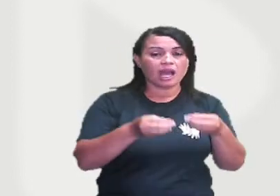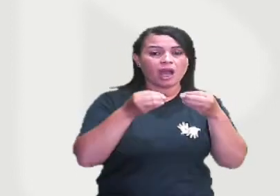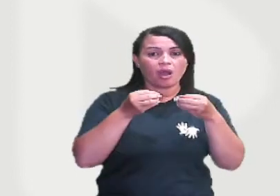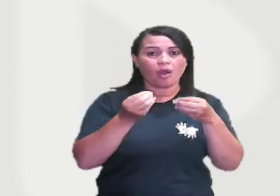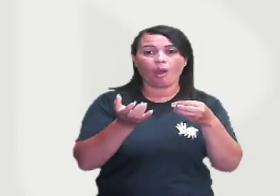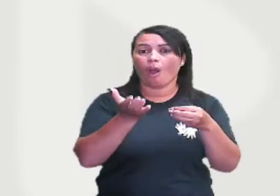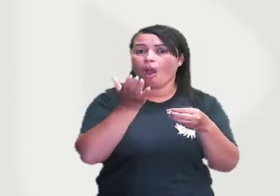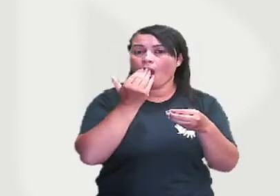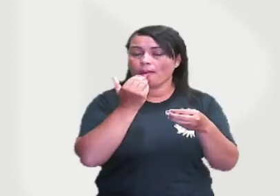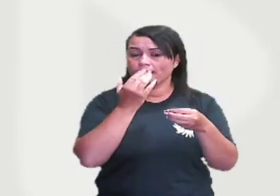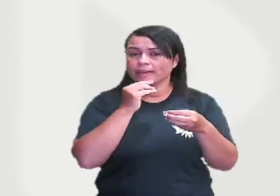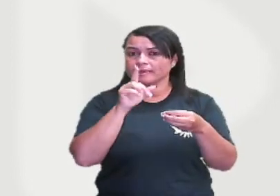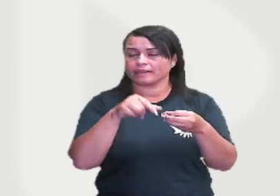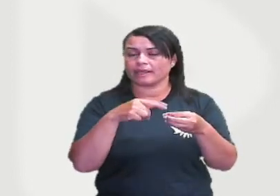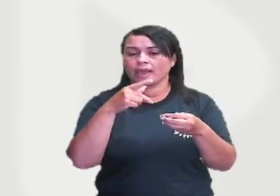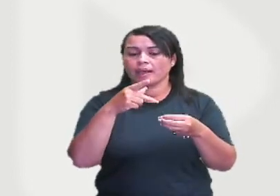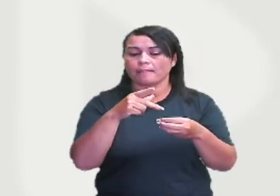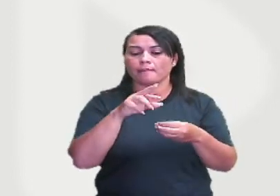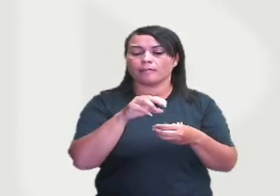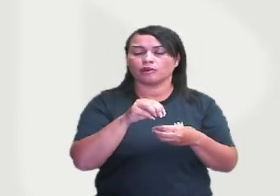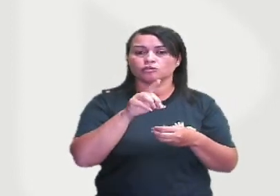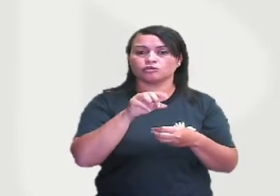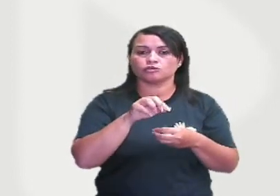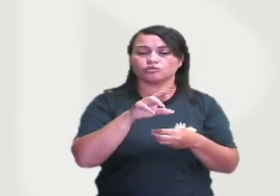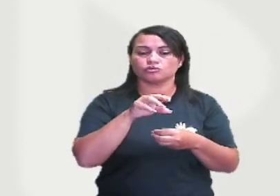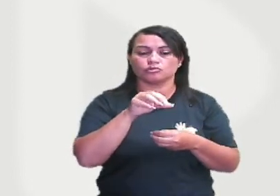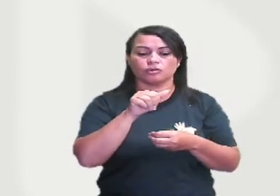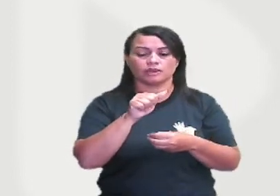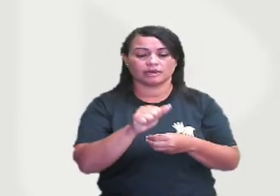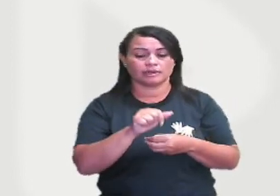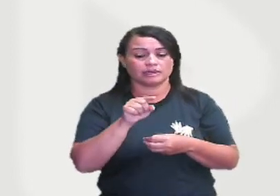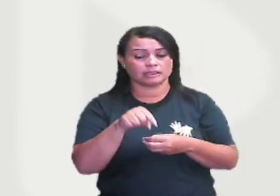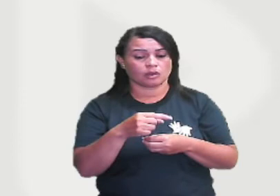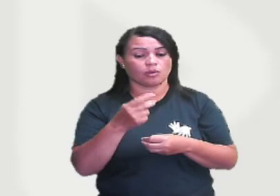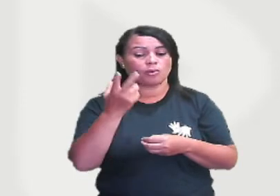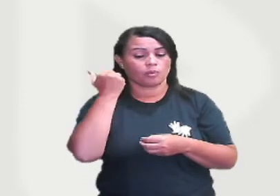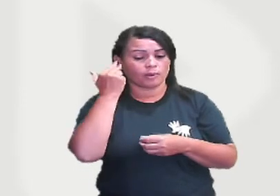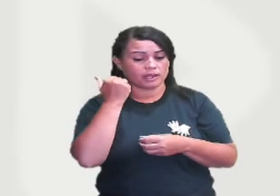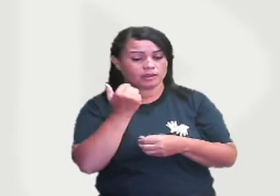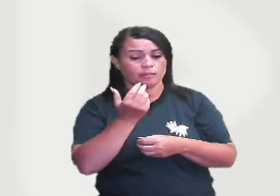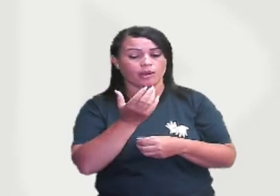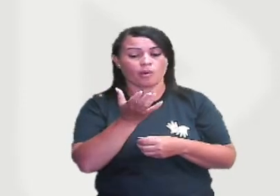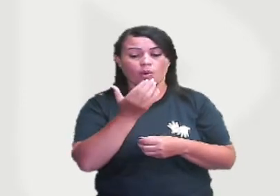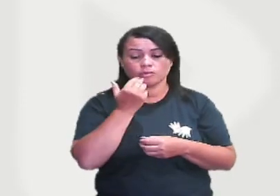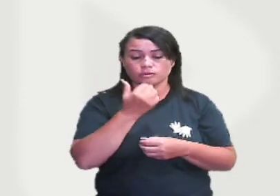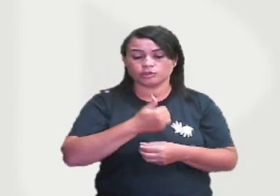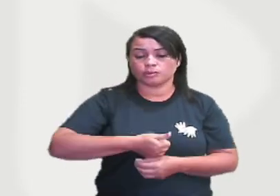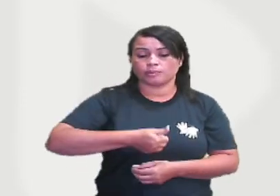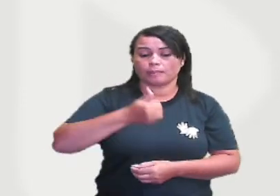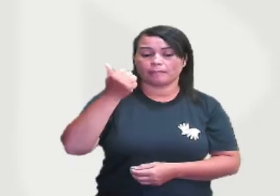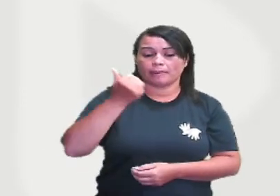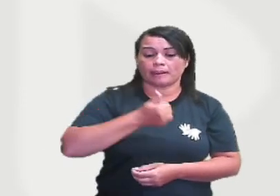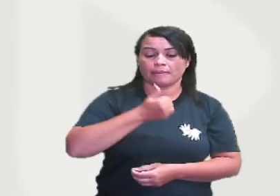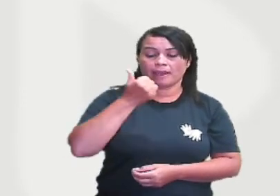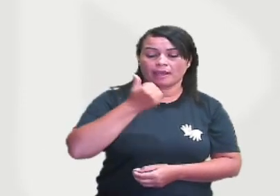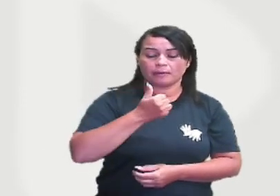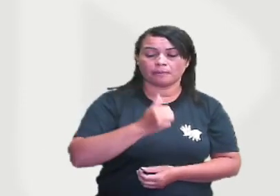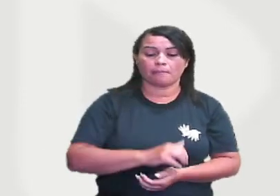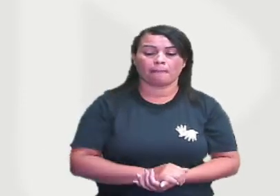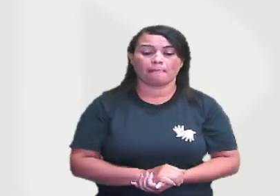que é a produtora, portanto, o coelhinho é o consumidor primário, que está se alimentando do produtor.